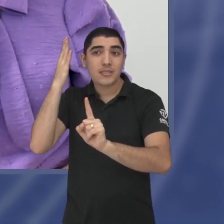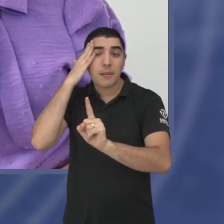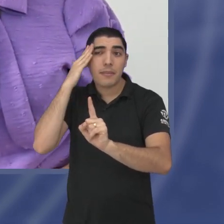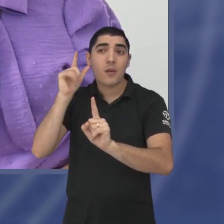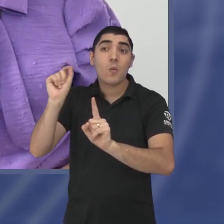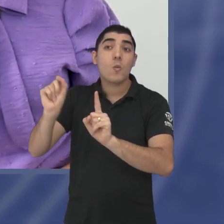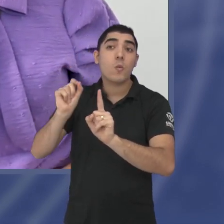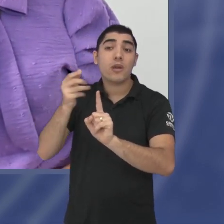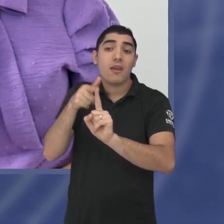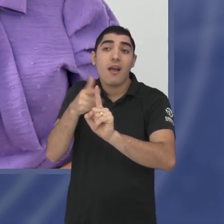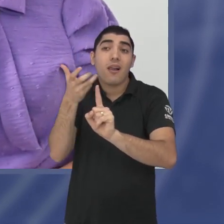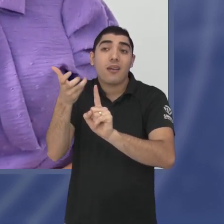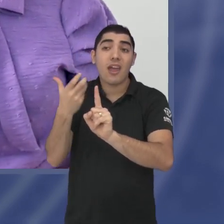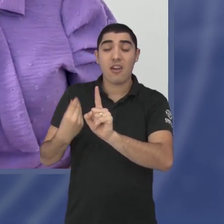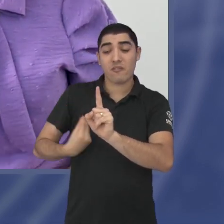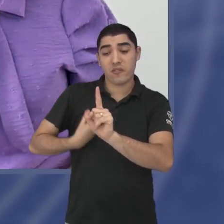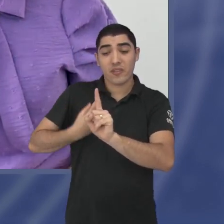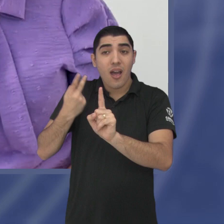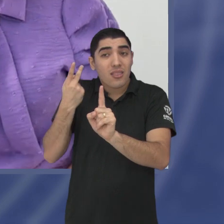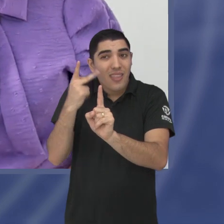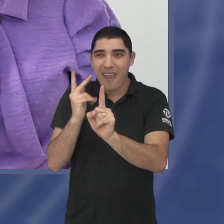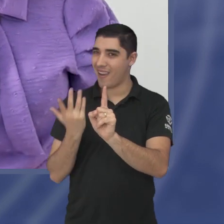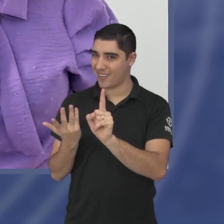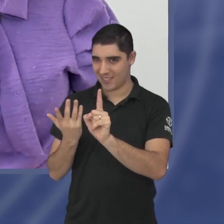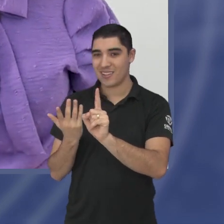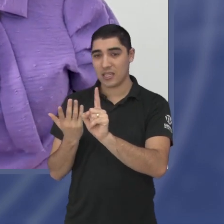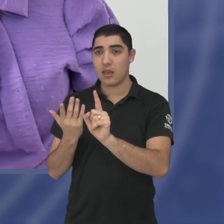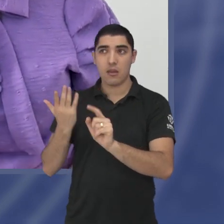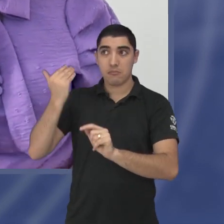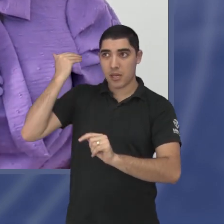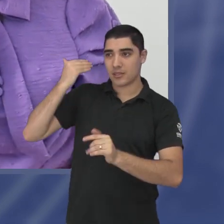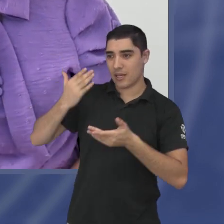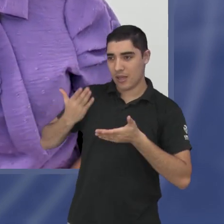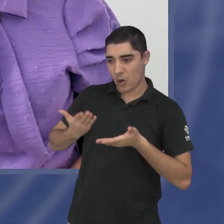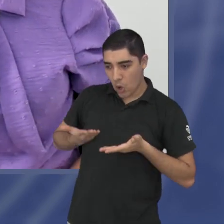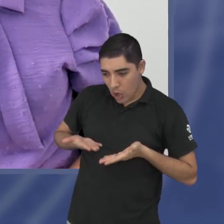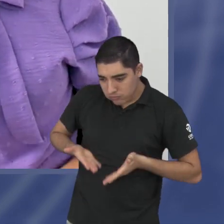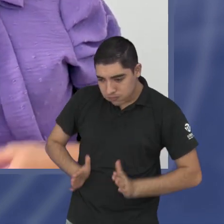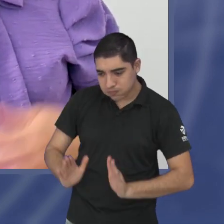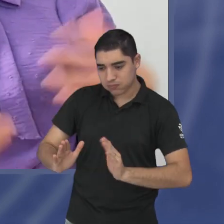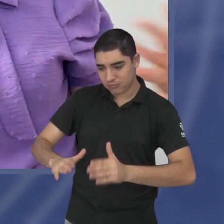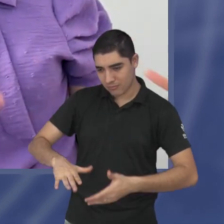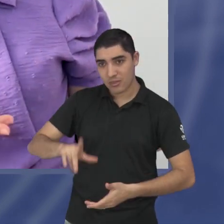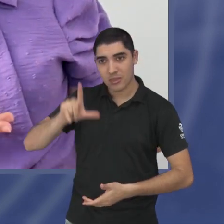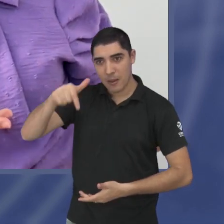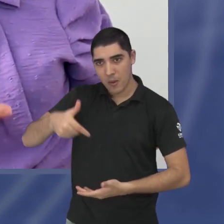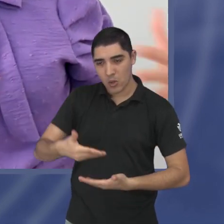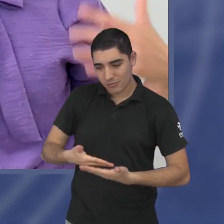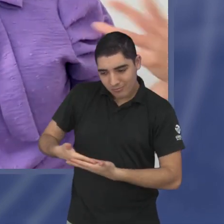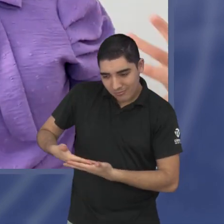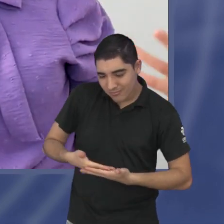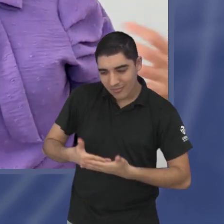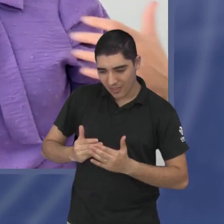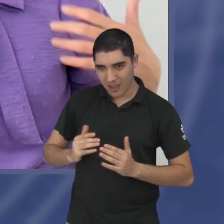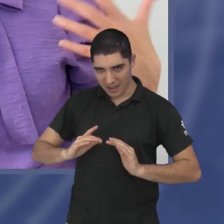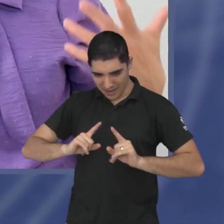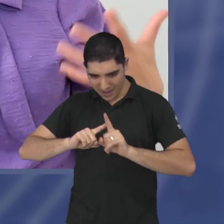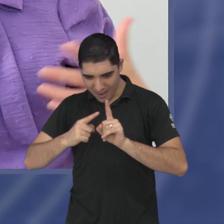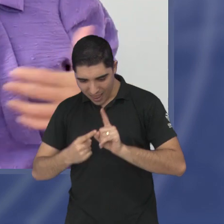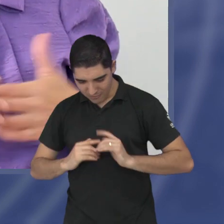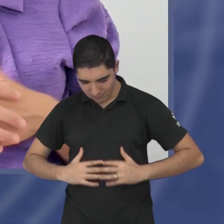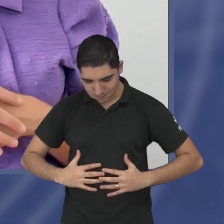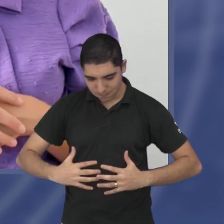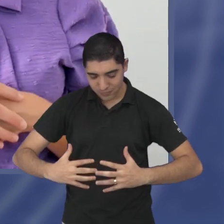a peculiaridade daquilo que eu estou vivenciando, né? Desde o parto, desde o nascimento, desde a